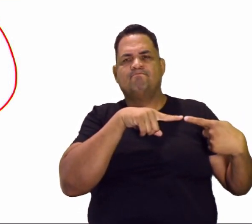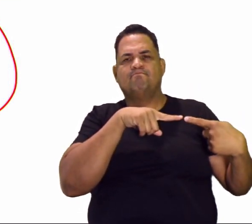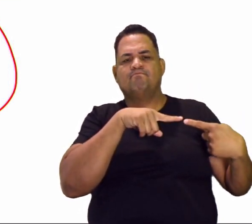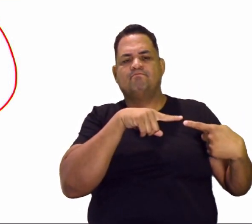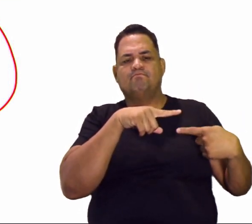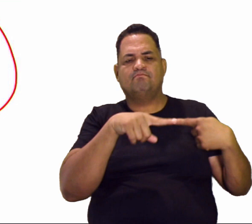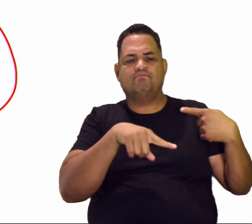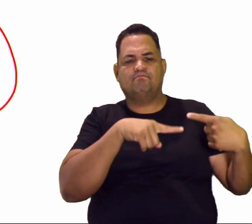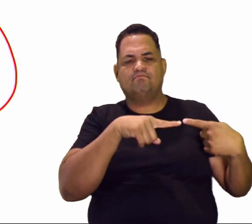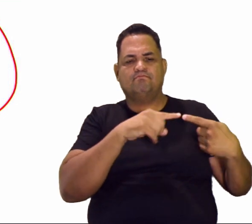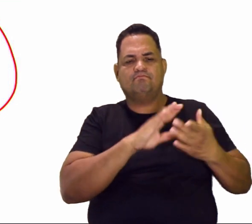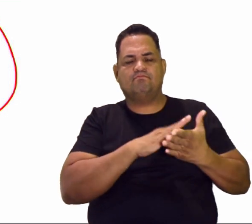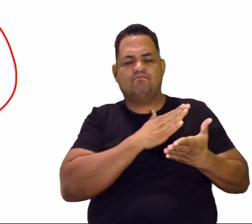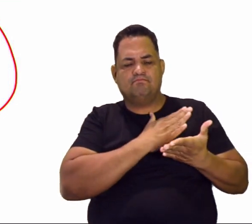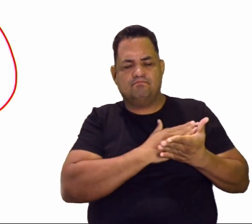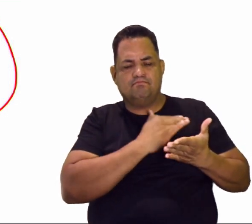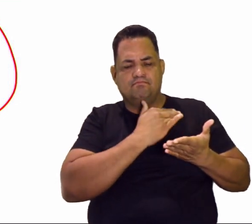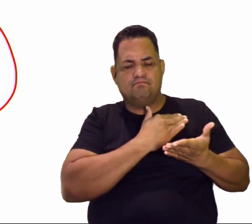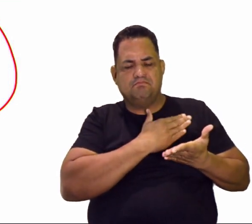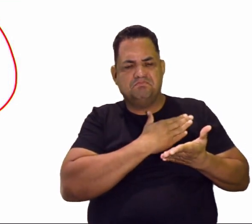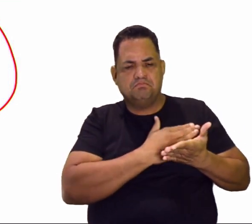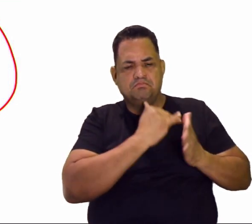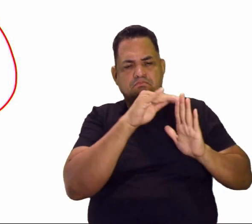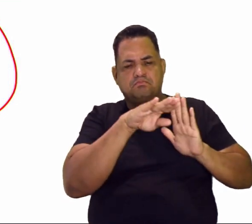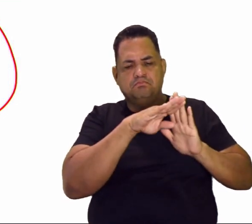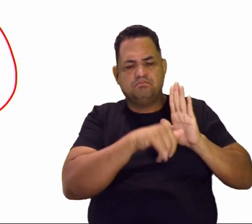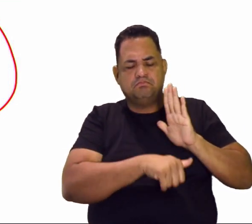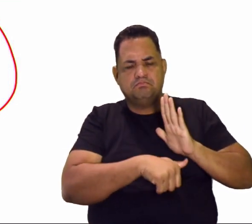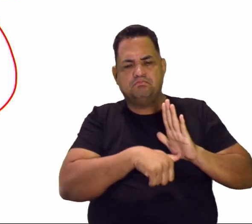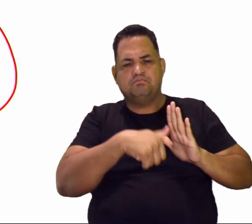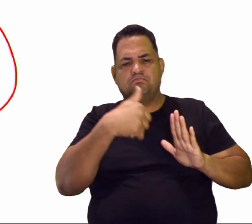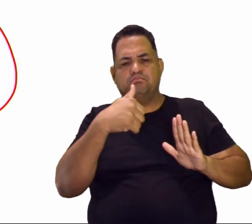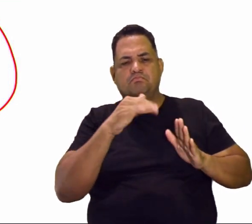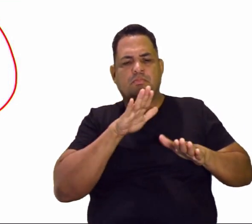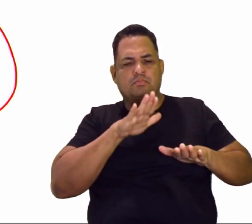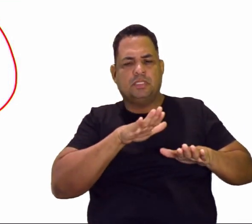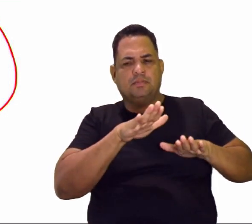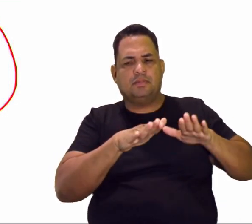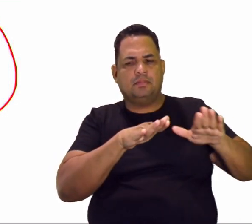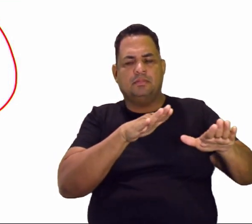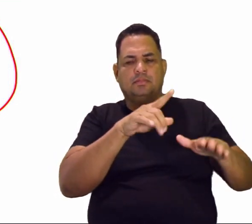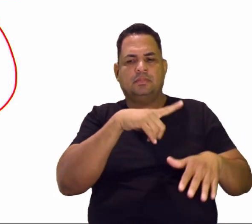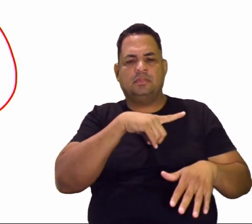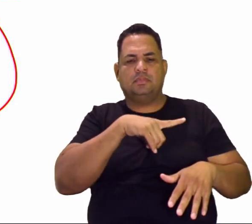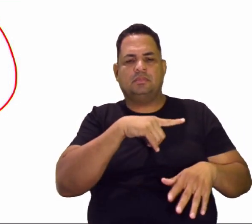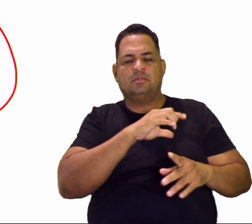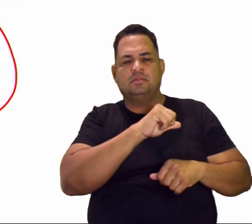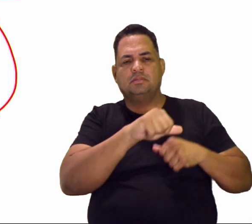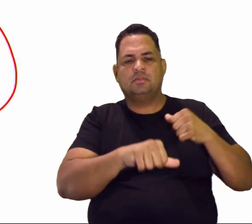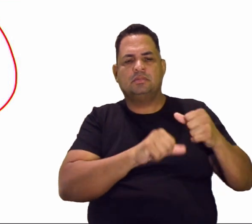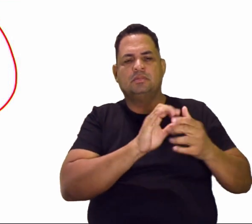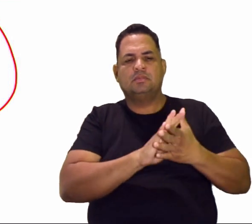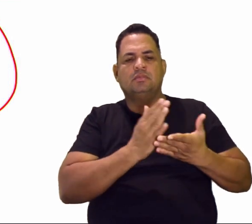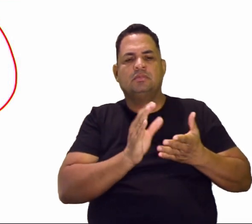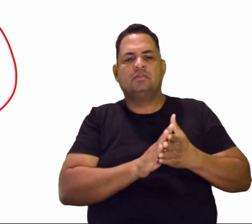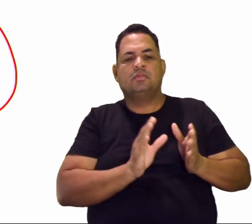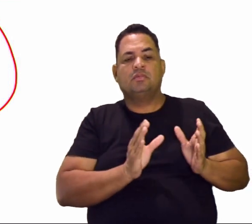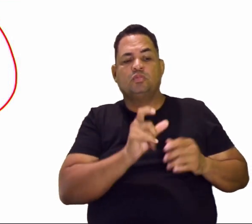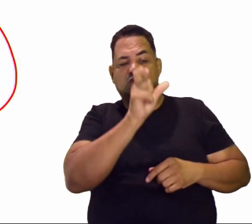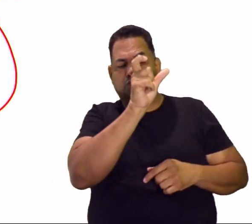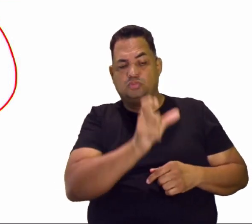dar esses primeiros... Ensinar esses primeiros passos para que a gente possa se tornar um membro da sociedade.